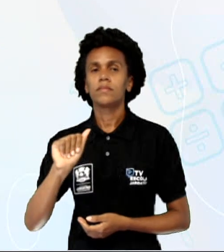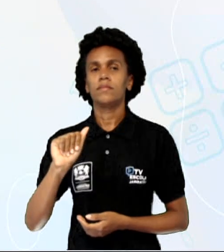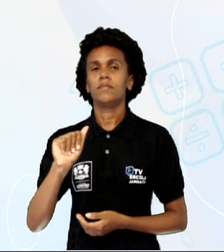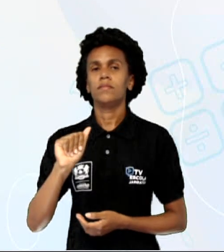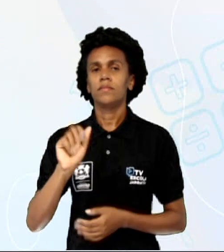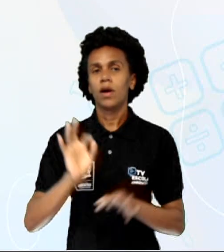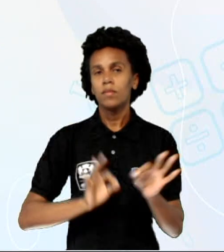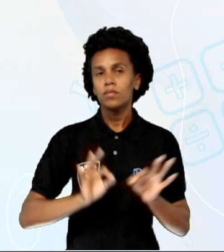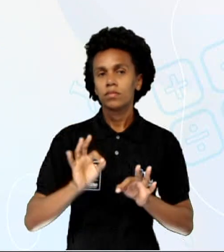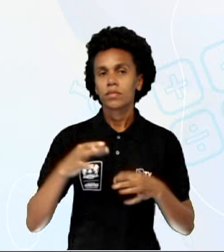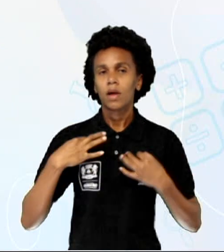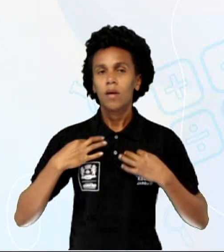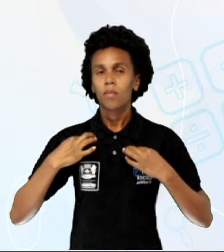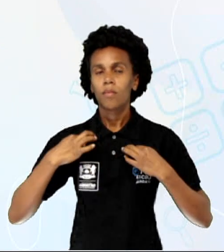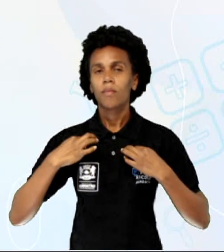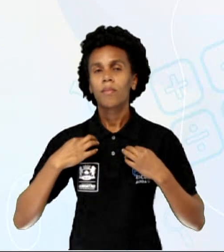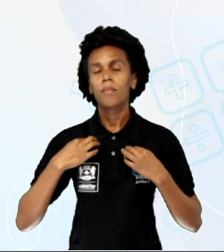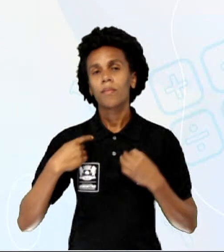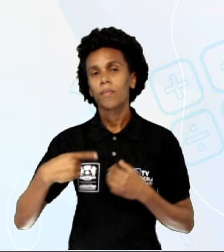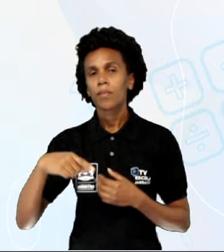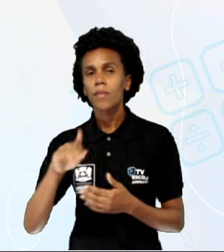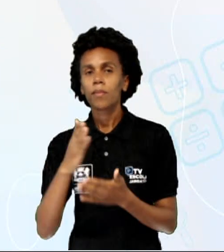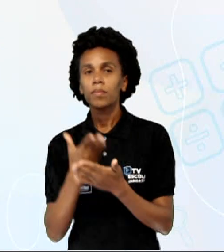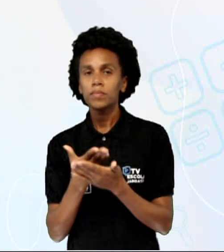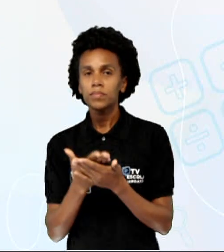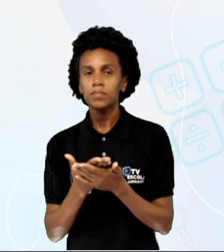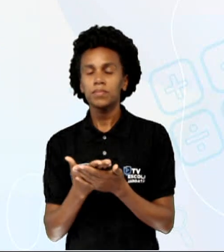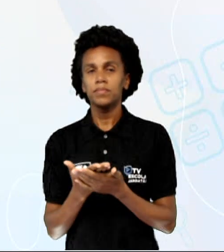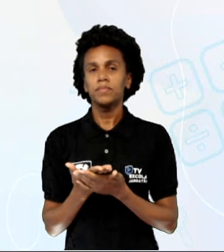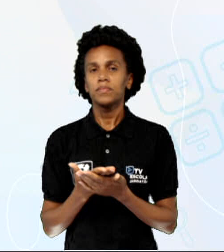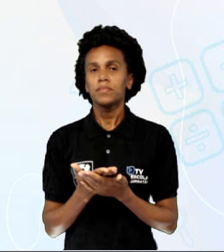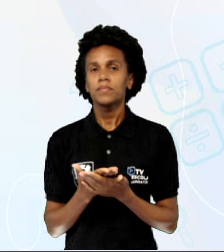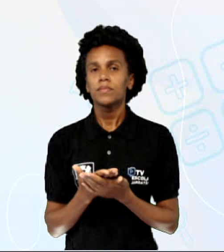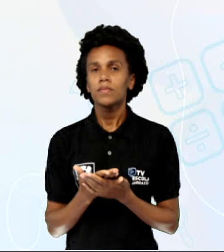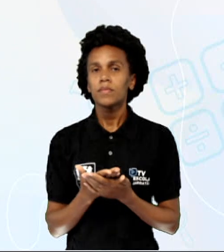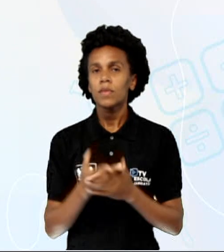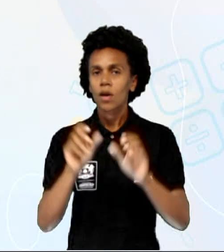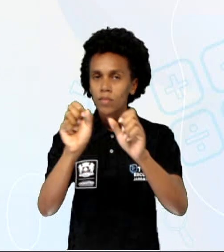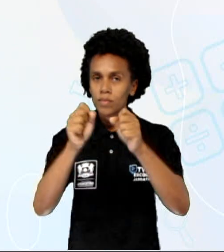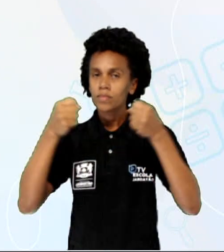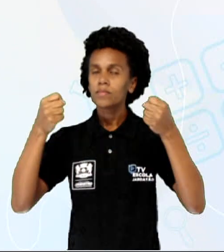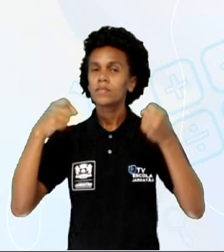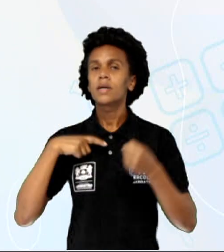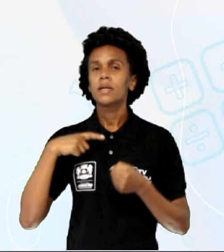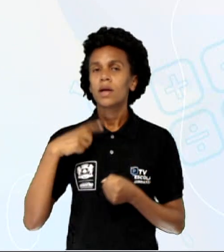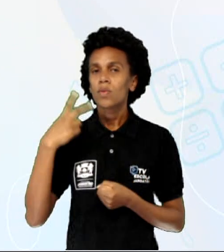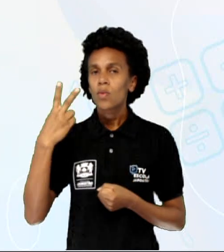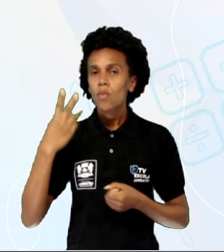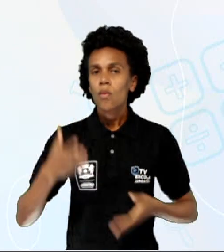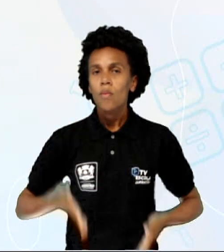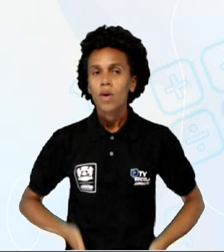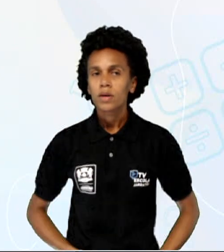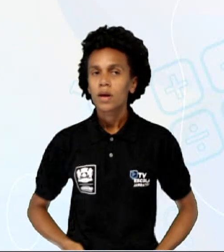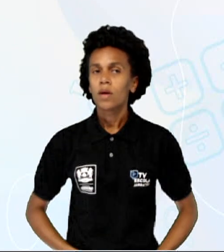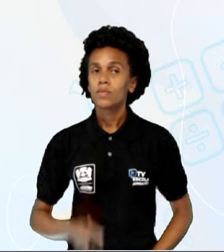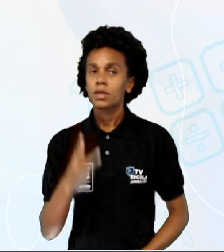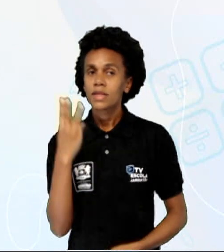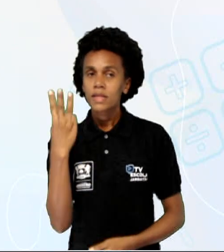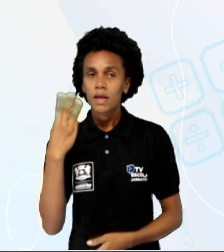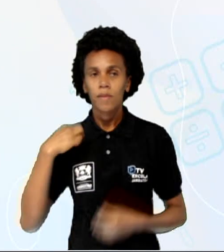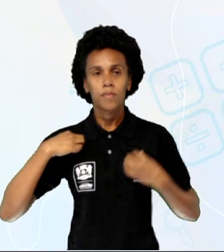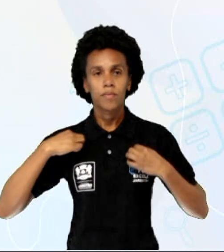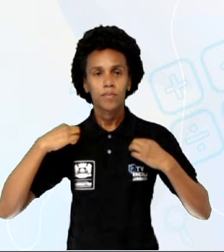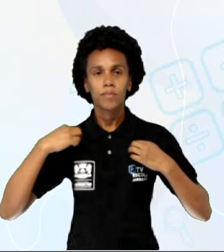duas calças e três camisas próprias para ocasião. De quantas maneiras ela pode combinar as peças?